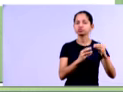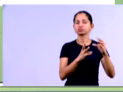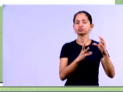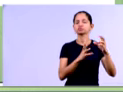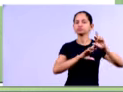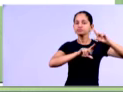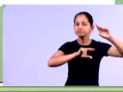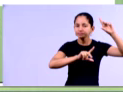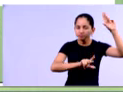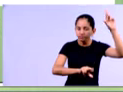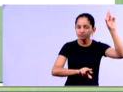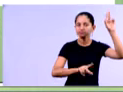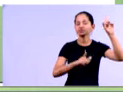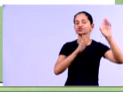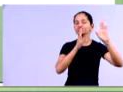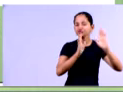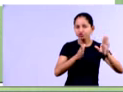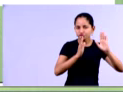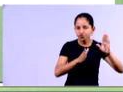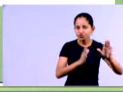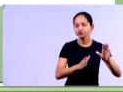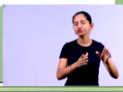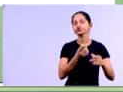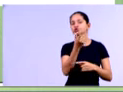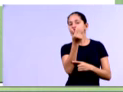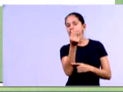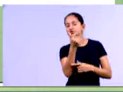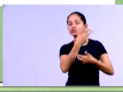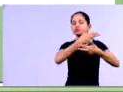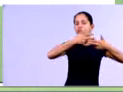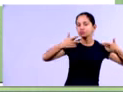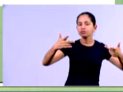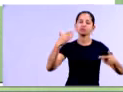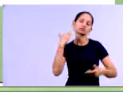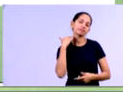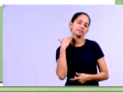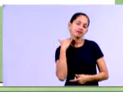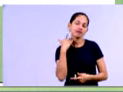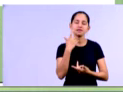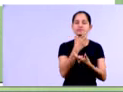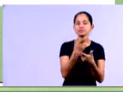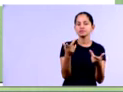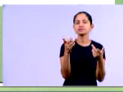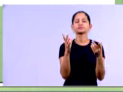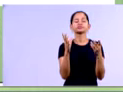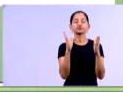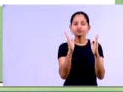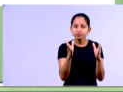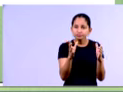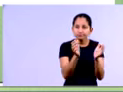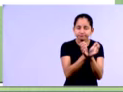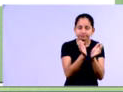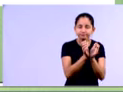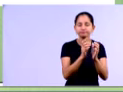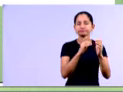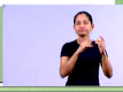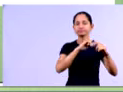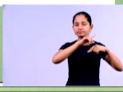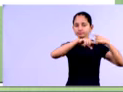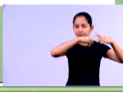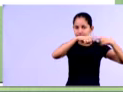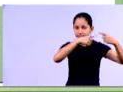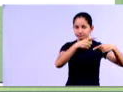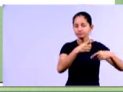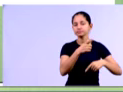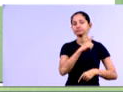disponibilidade, né, subdividida em dinheiro que está em caixa e bancos e dinheiro que está em aplicações financeiras. Depois das